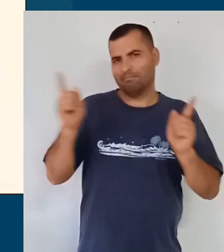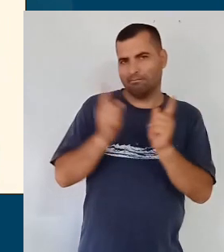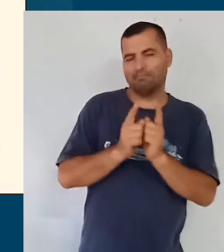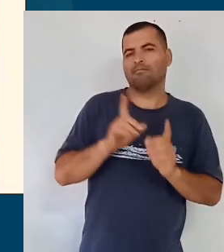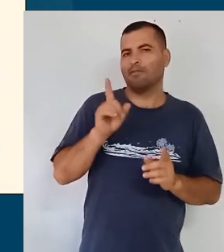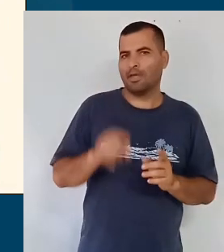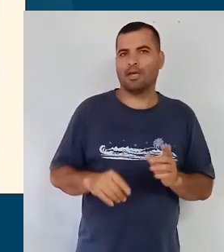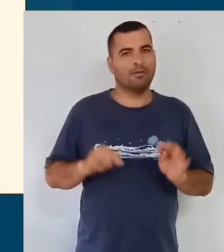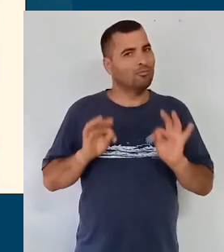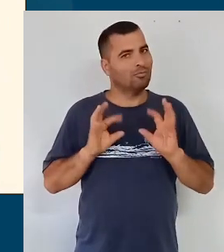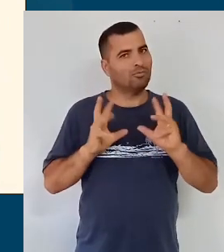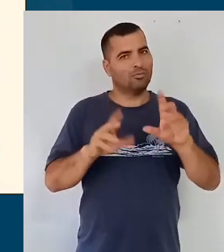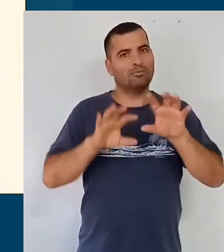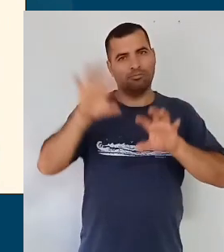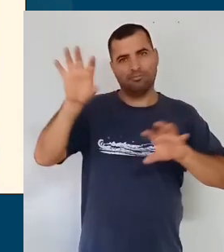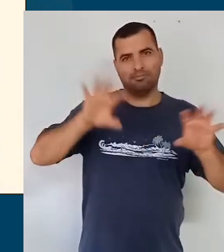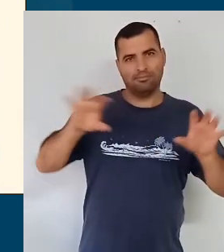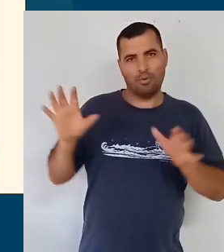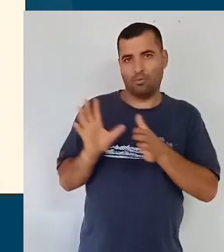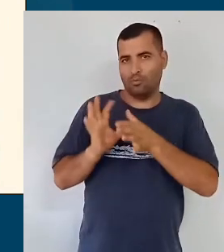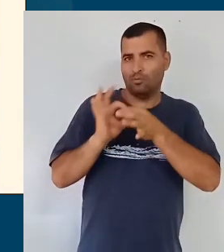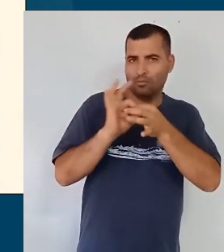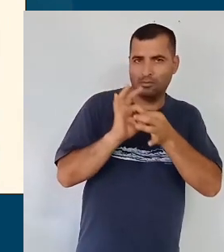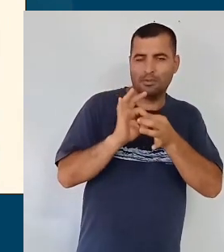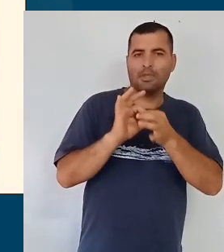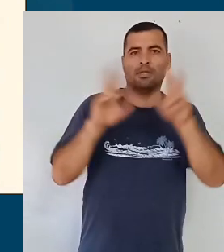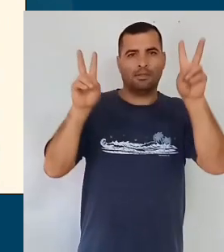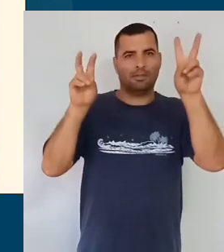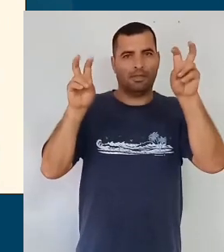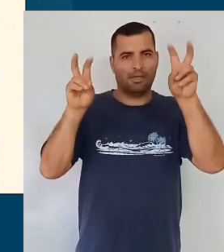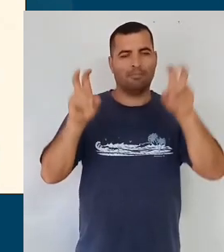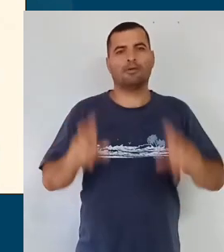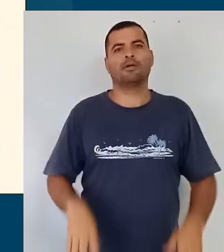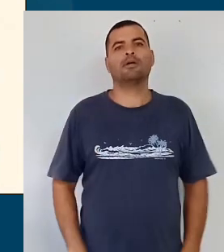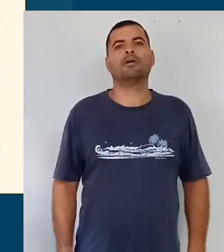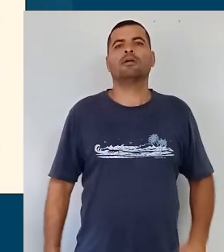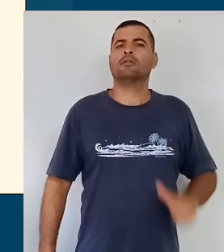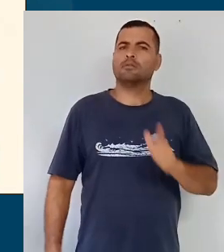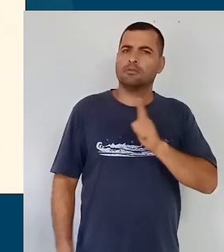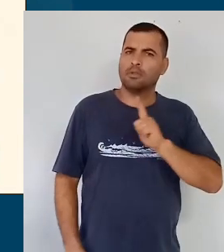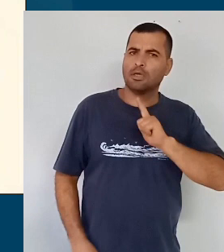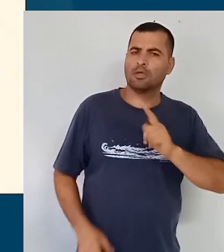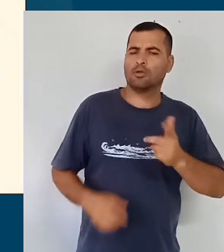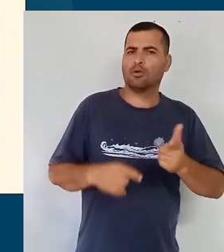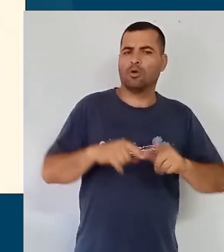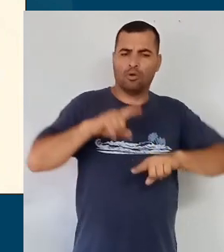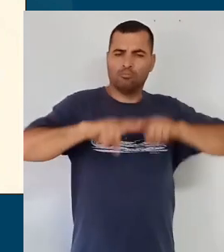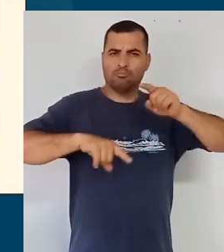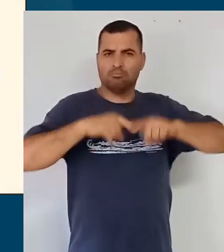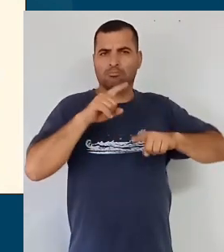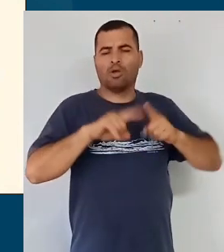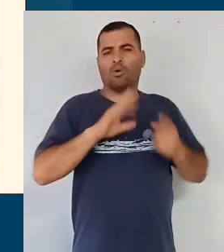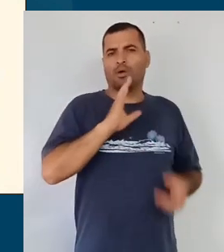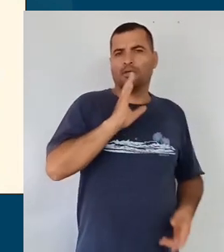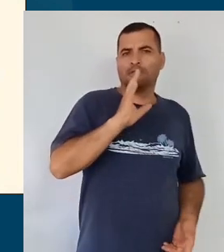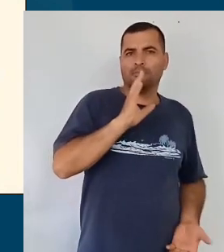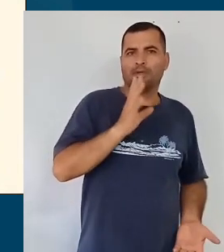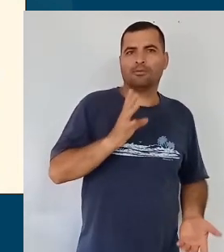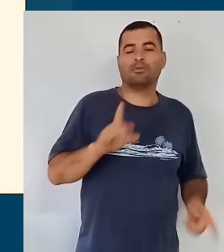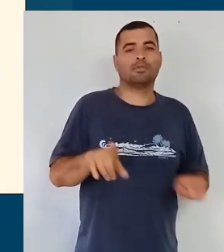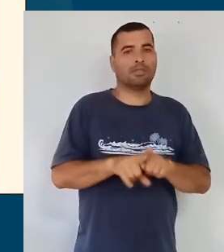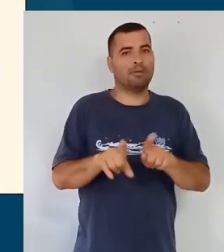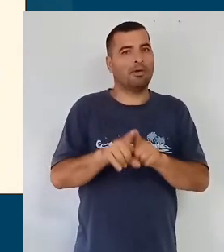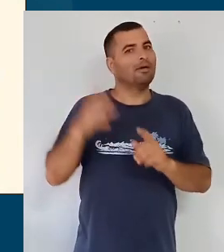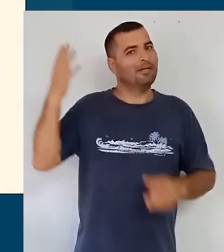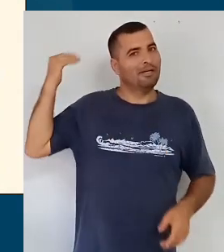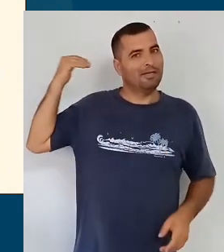todos os outros componentes são organizados por unidades temáticas e aí vem os objetos de conhecimento que eram os